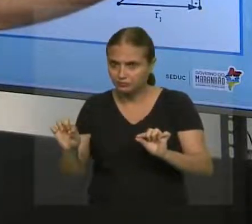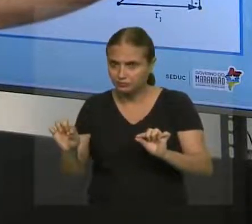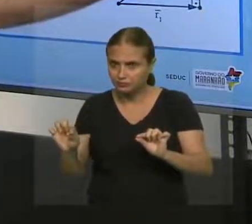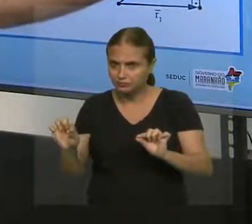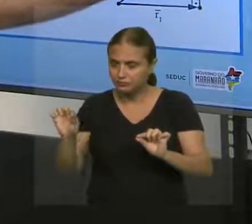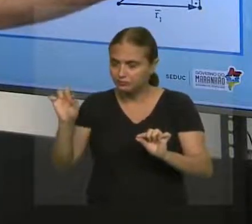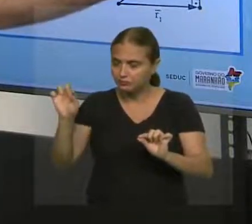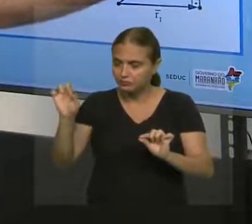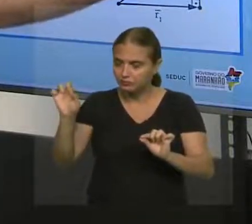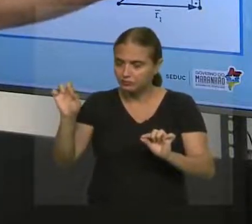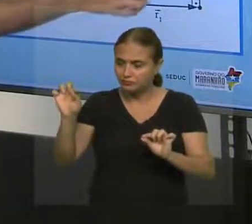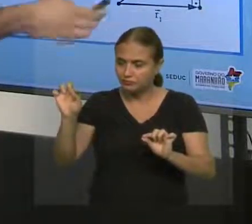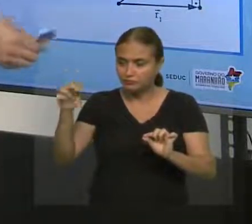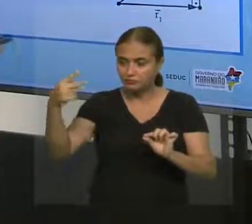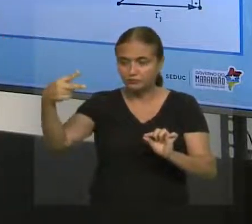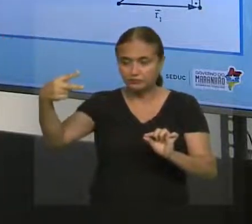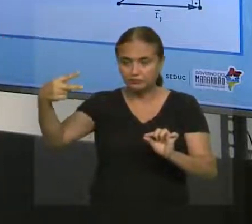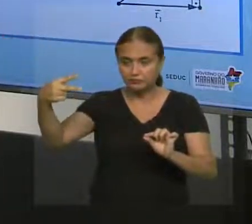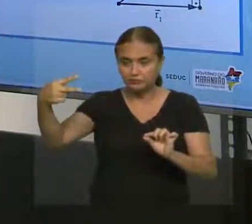sequência o vetor 2.